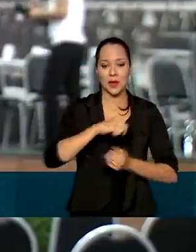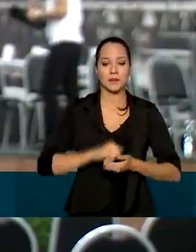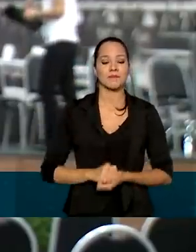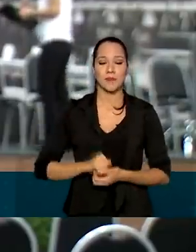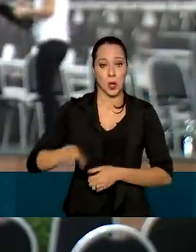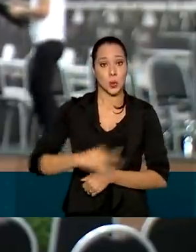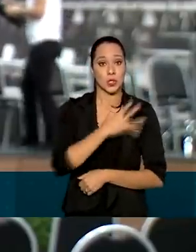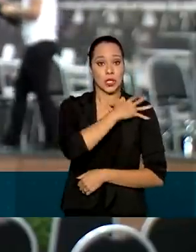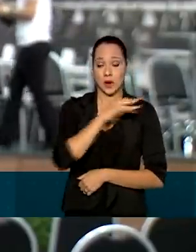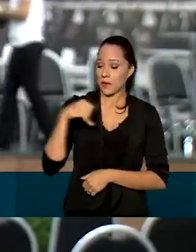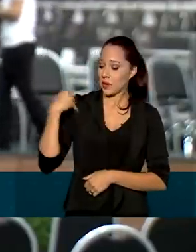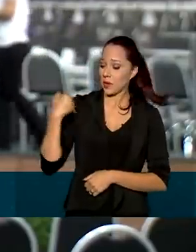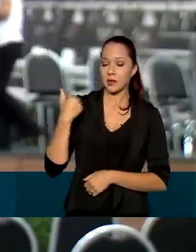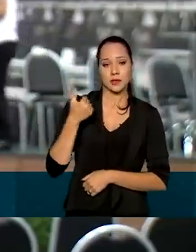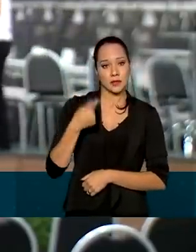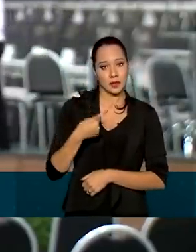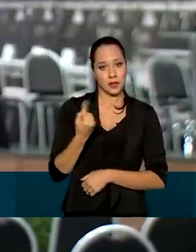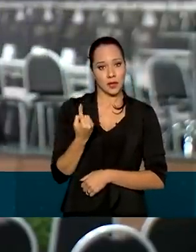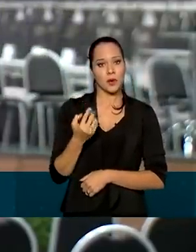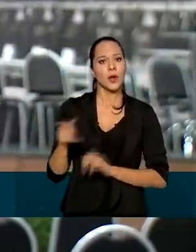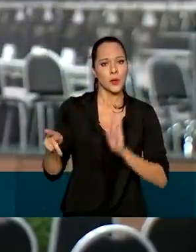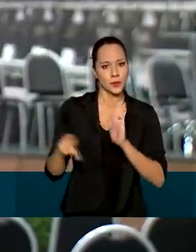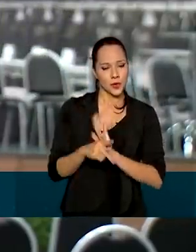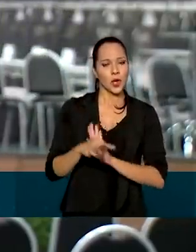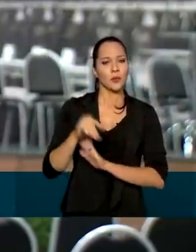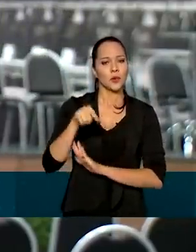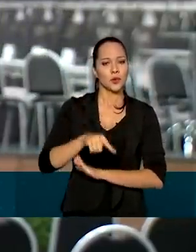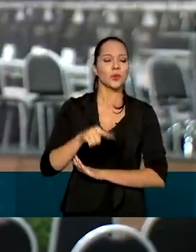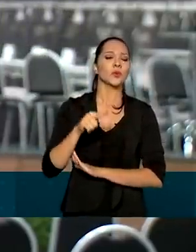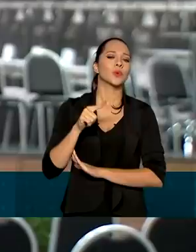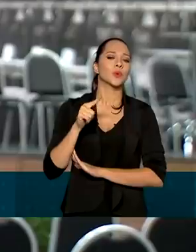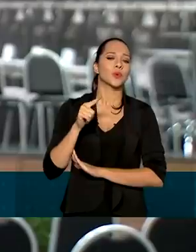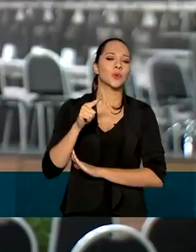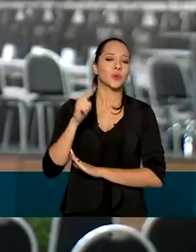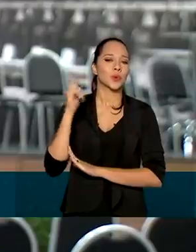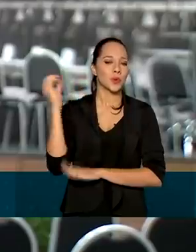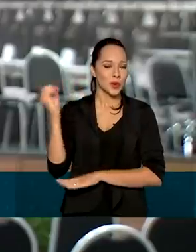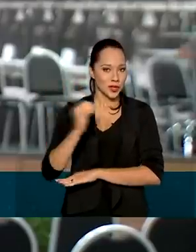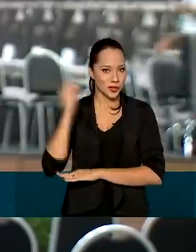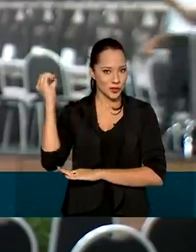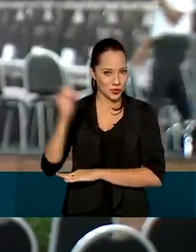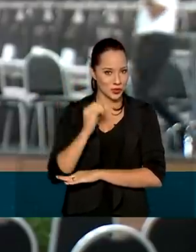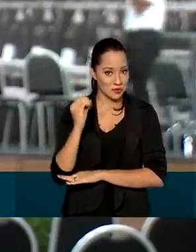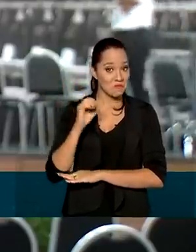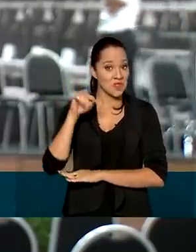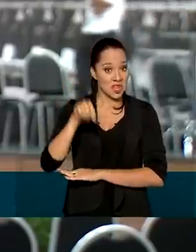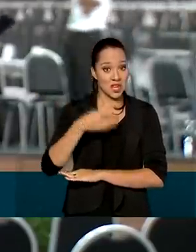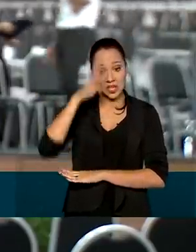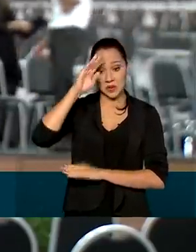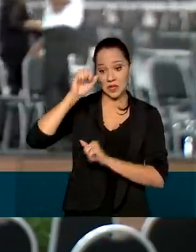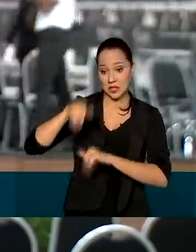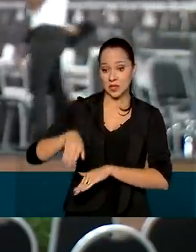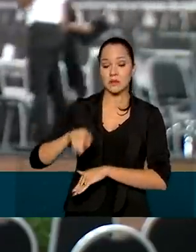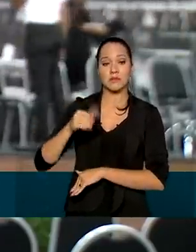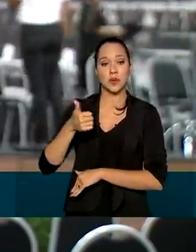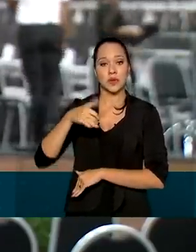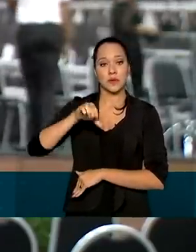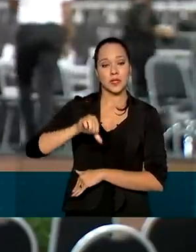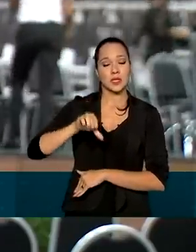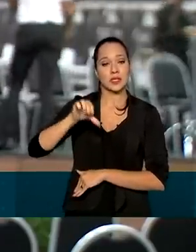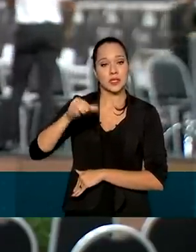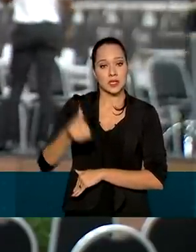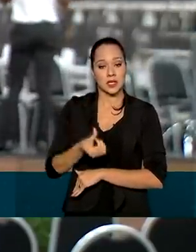Ferreira, tem 71 anos e é natural de Santa Maria, no Rio Grande do Sul. Ele está no Exército desde 1966.